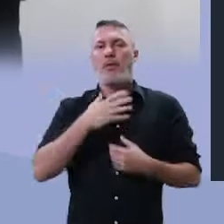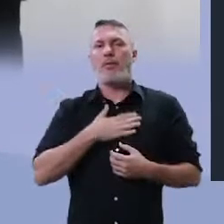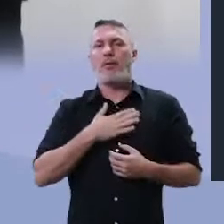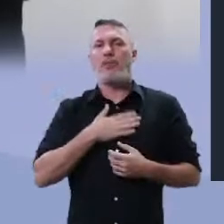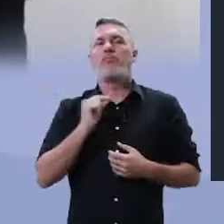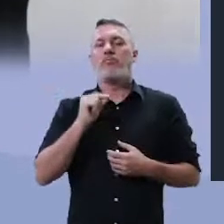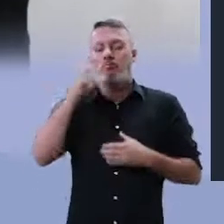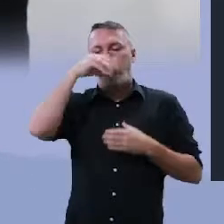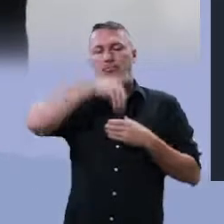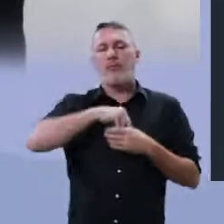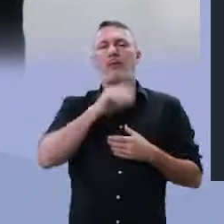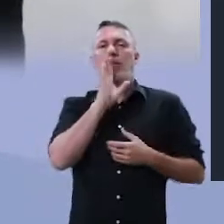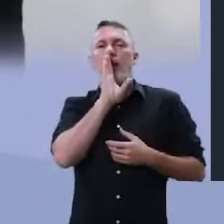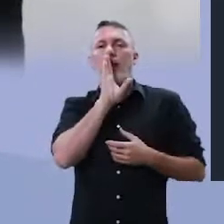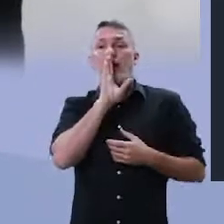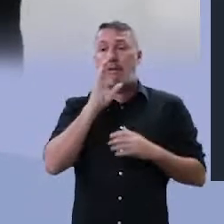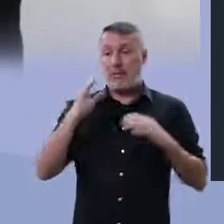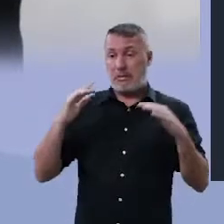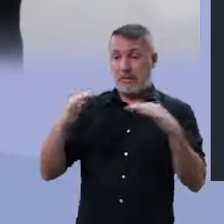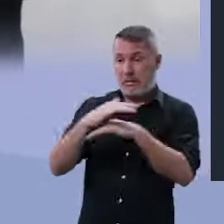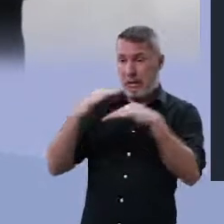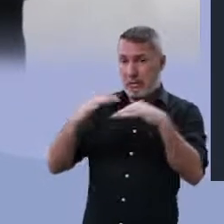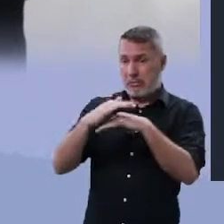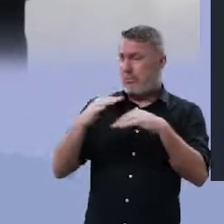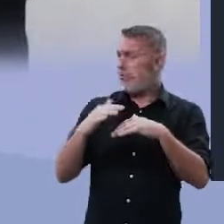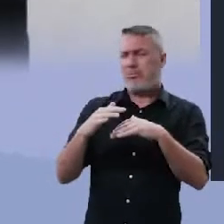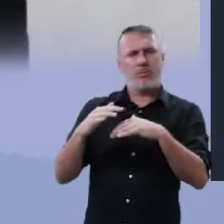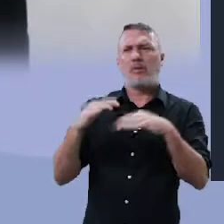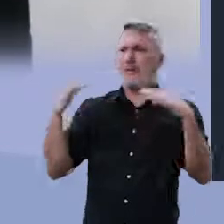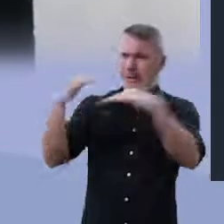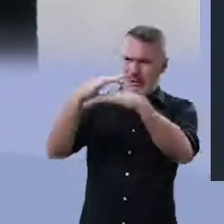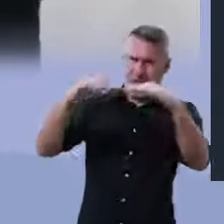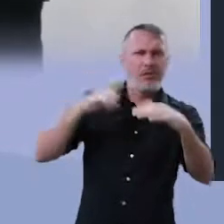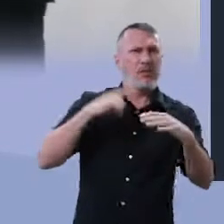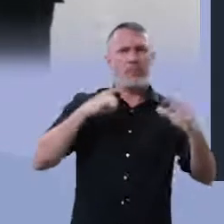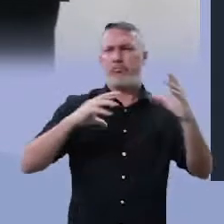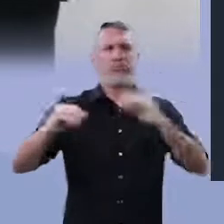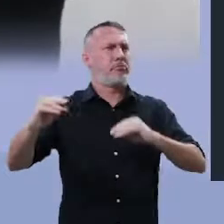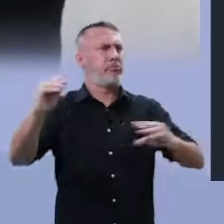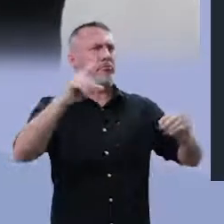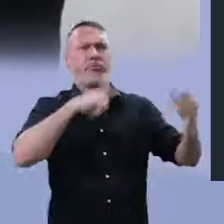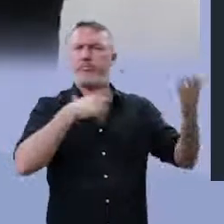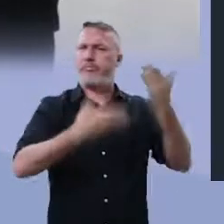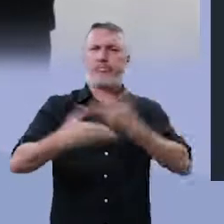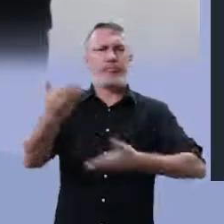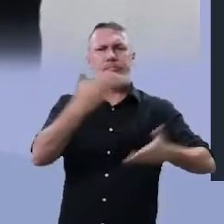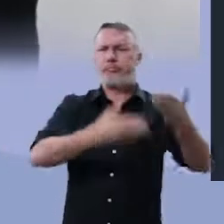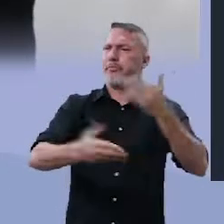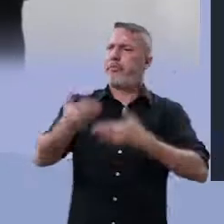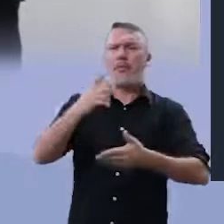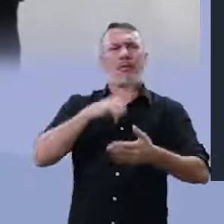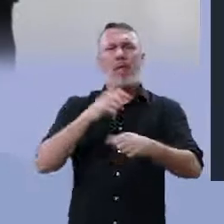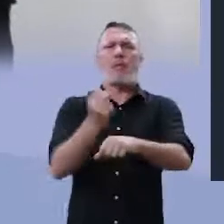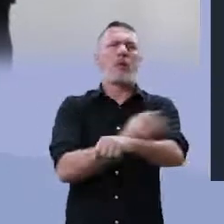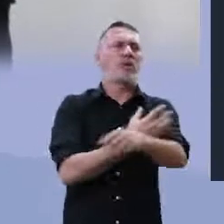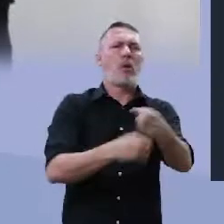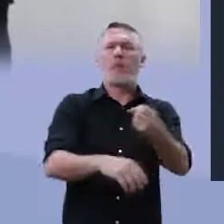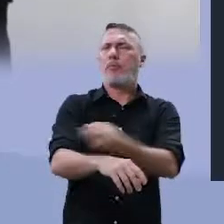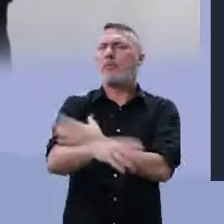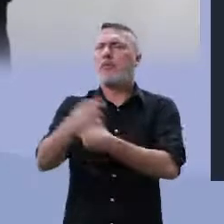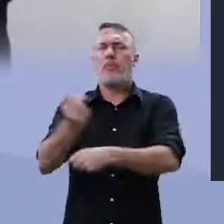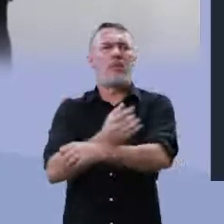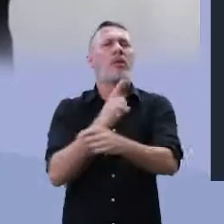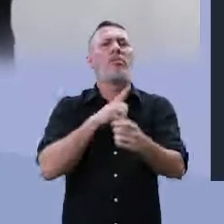peito. Silêncio na cidade não se escuta. As pessoas comentam, as pessoas falam, todo o tempo as pessoas dividem